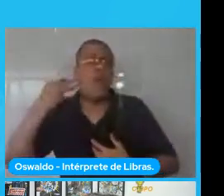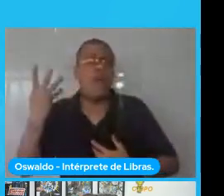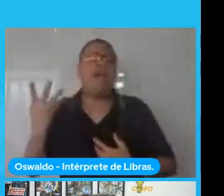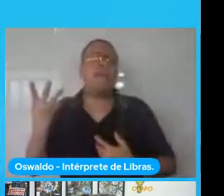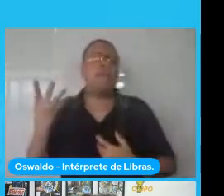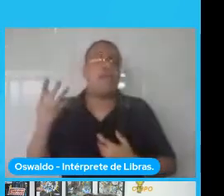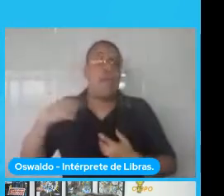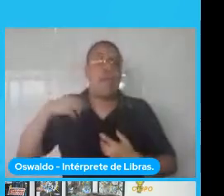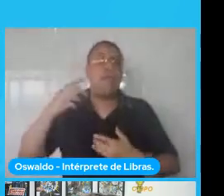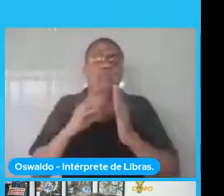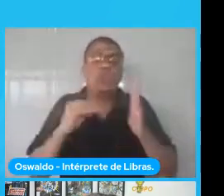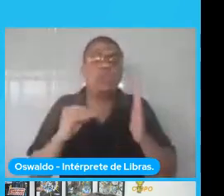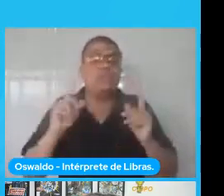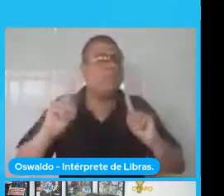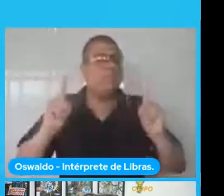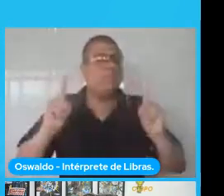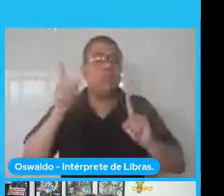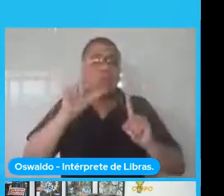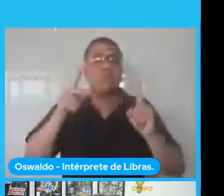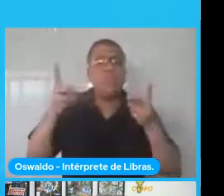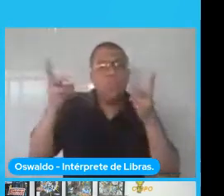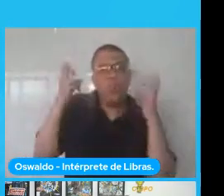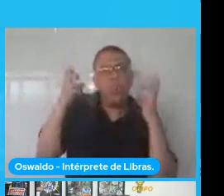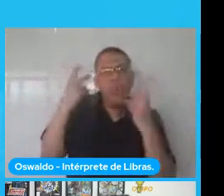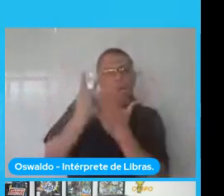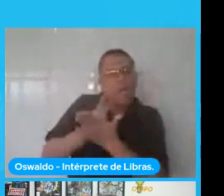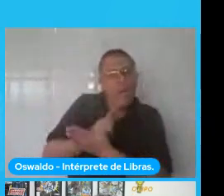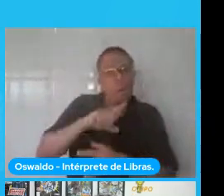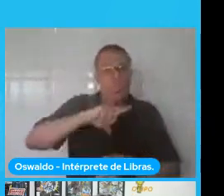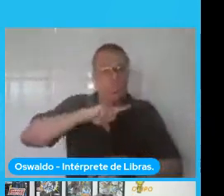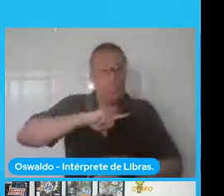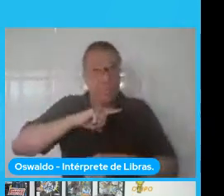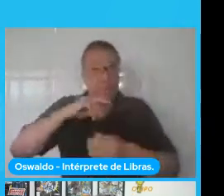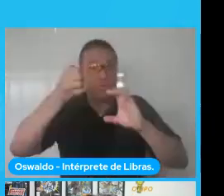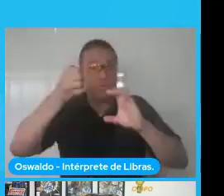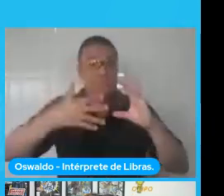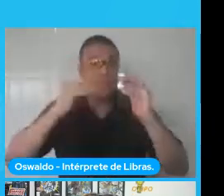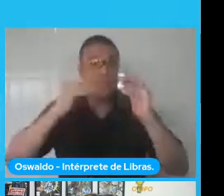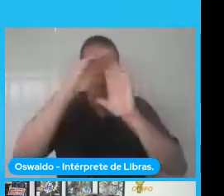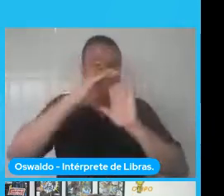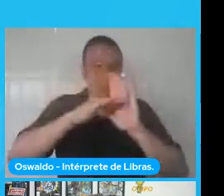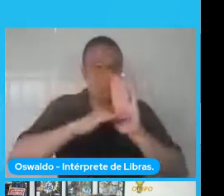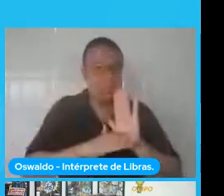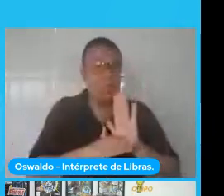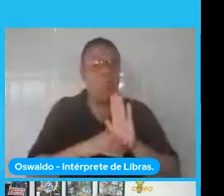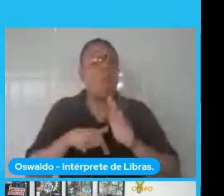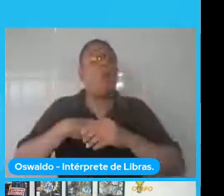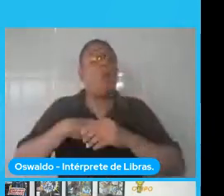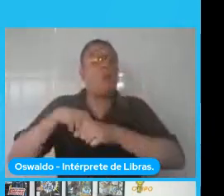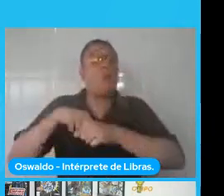eu não consigo minimizar o erro que eu estou tendo nessa classificação eu paro o treinamento.